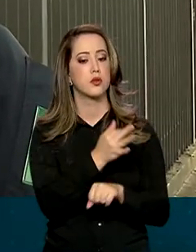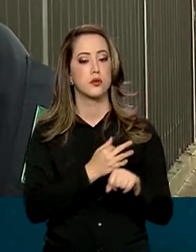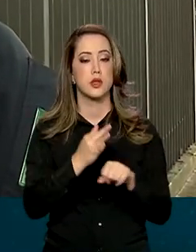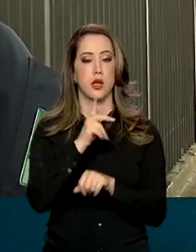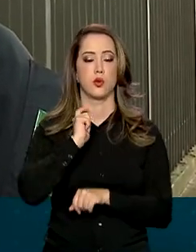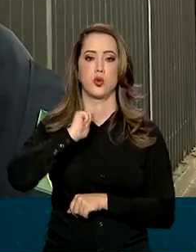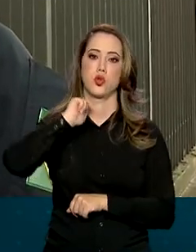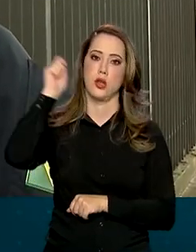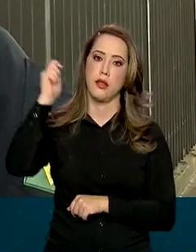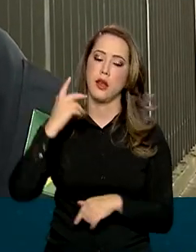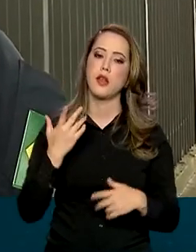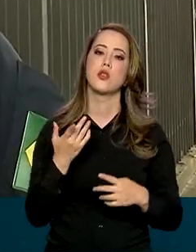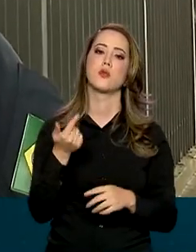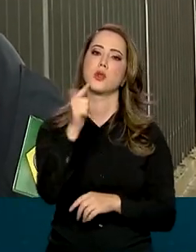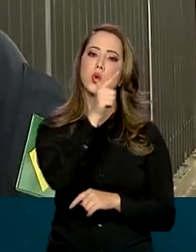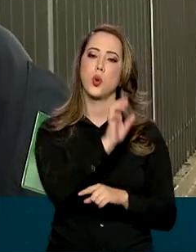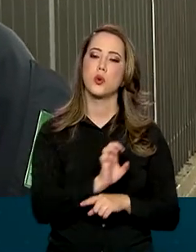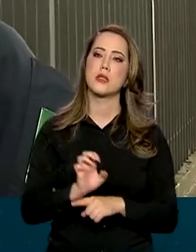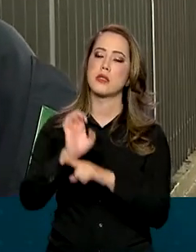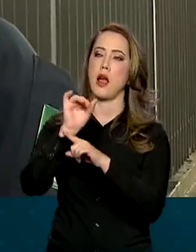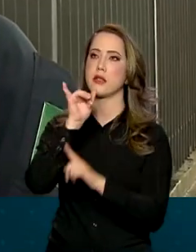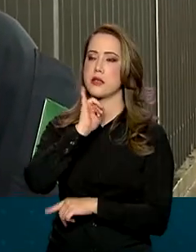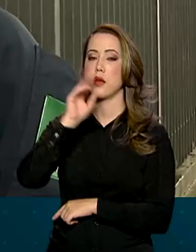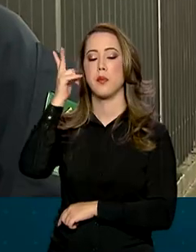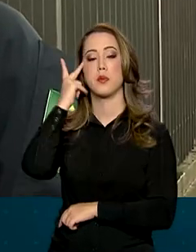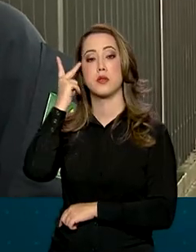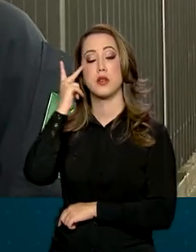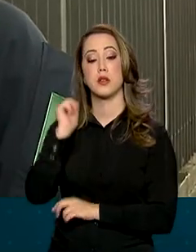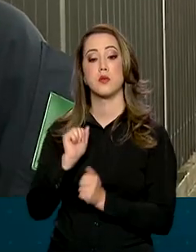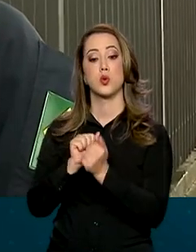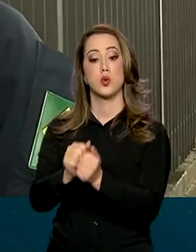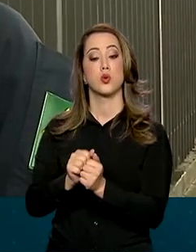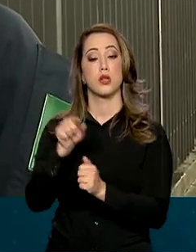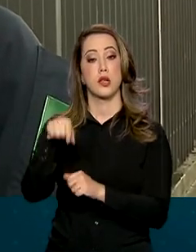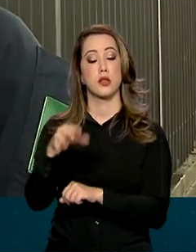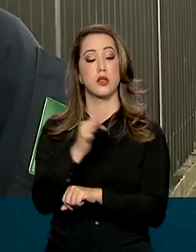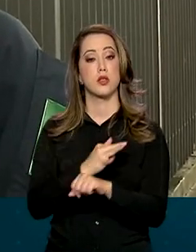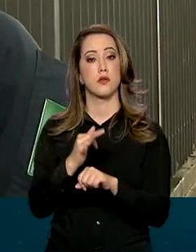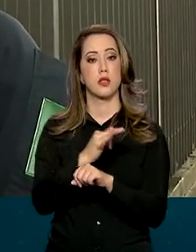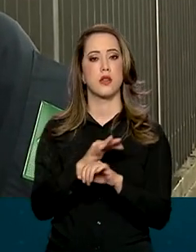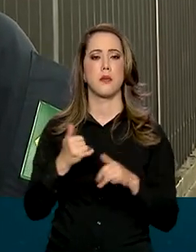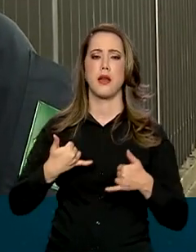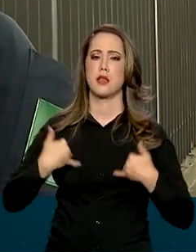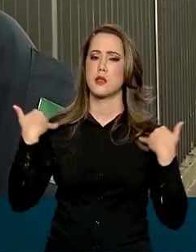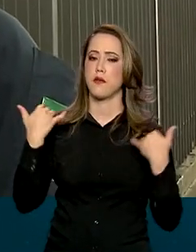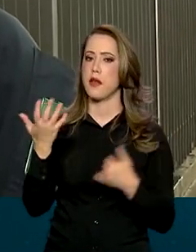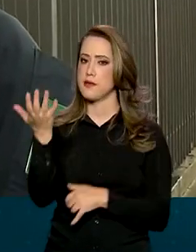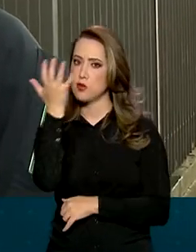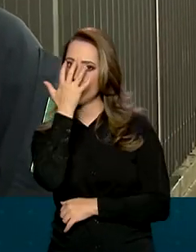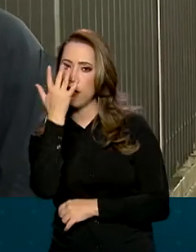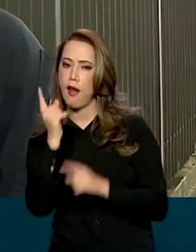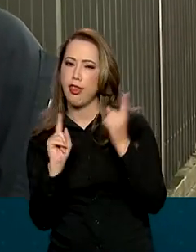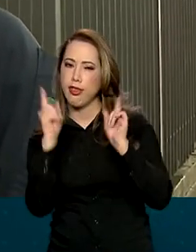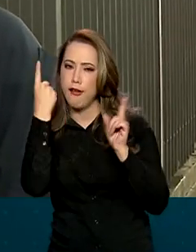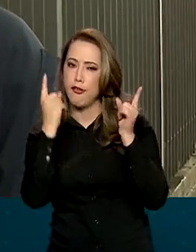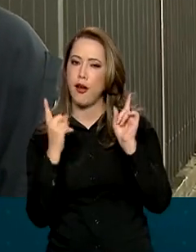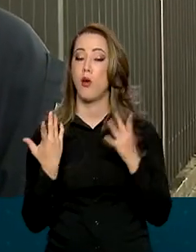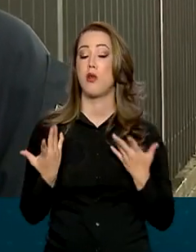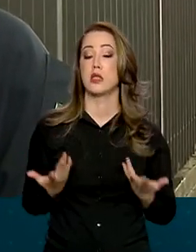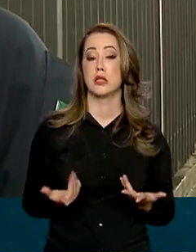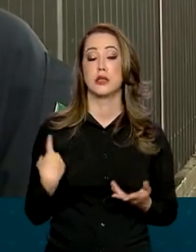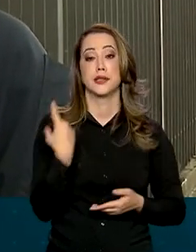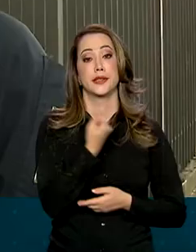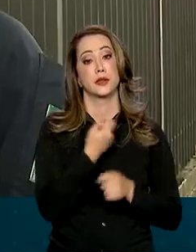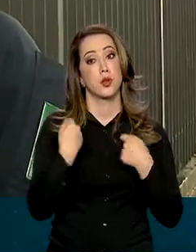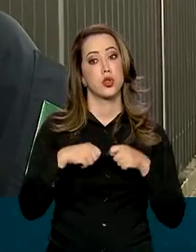de Tiradentes, mas alguns estados, como São Paulo, juntaram nesse feriado também as festividades de carnaval. Então, gente